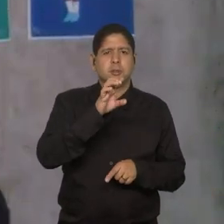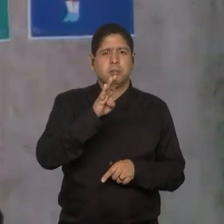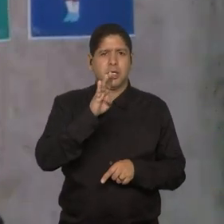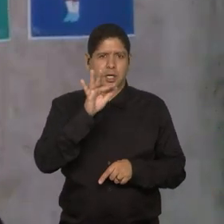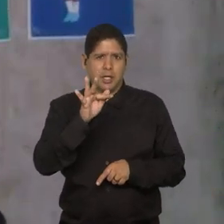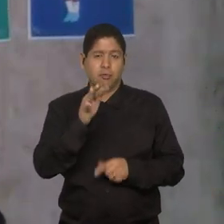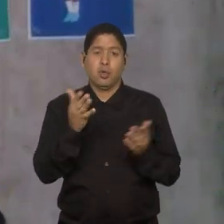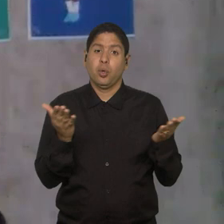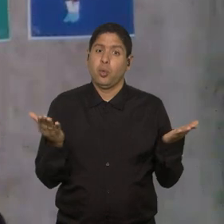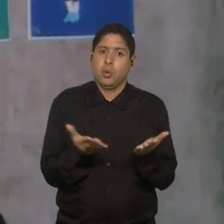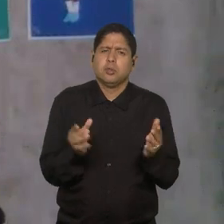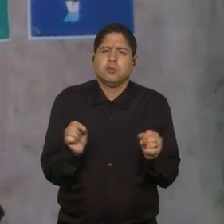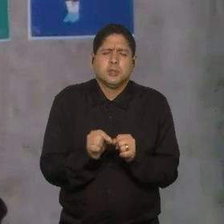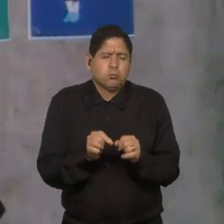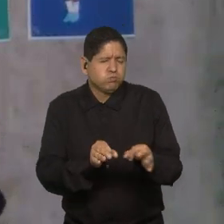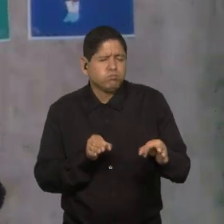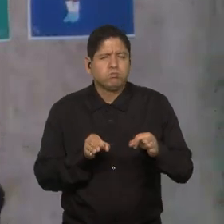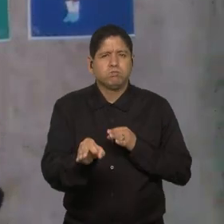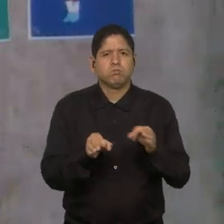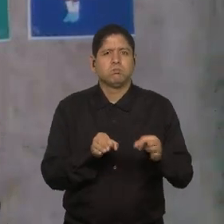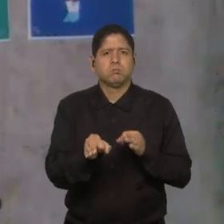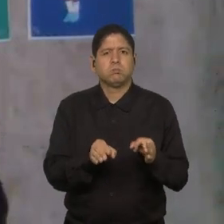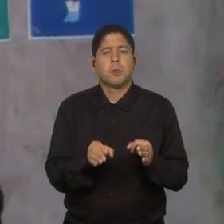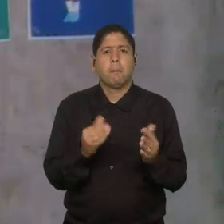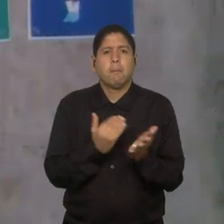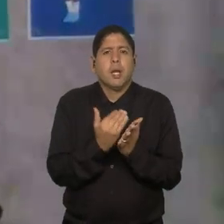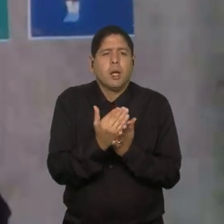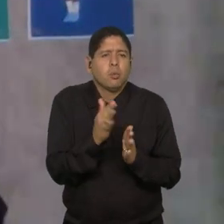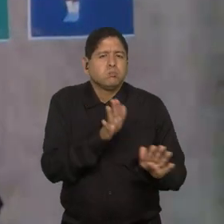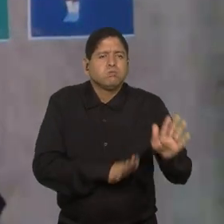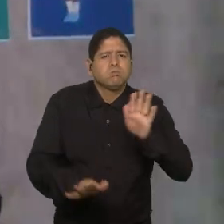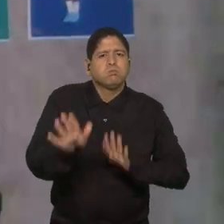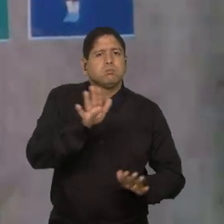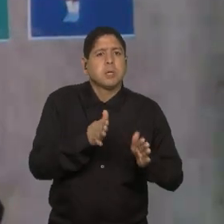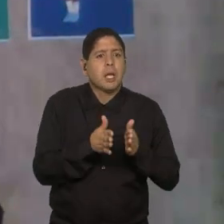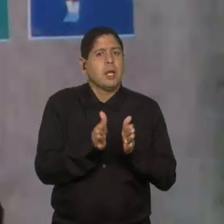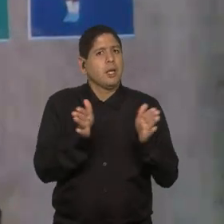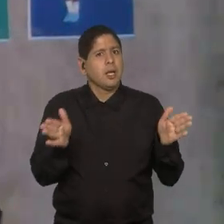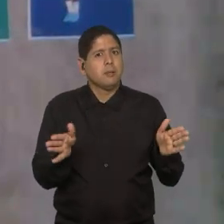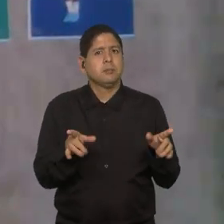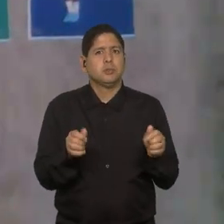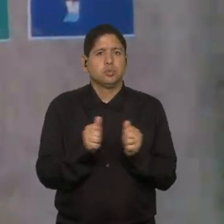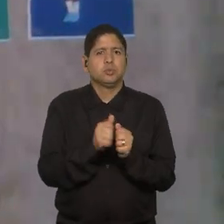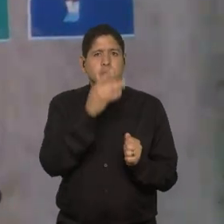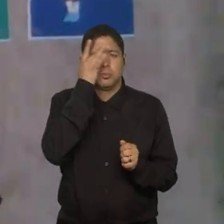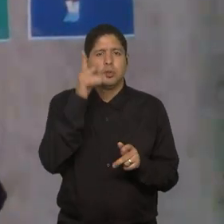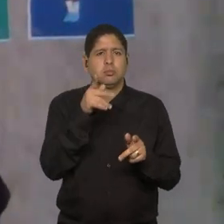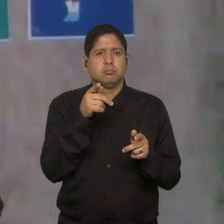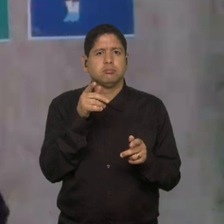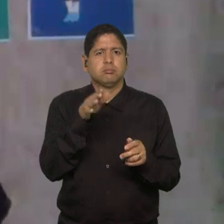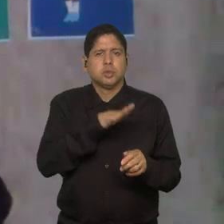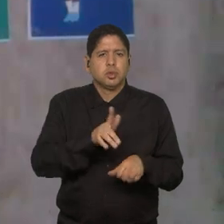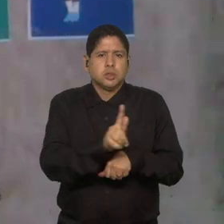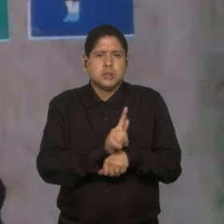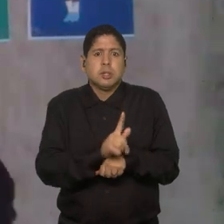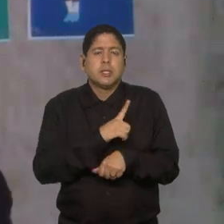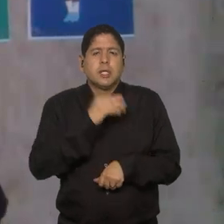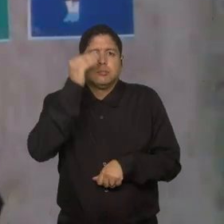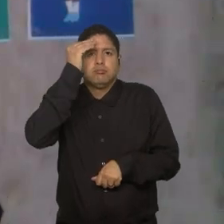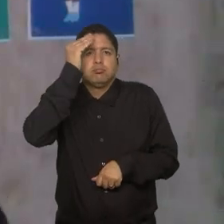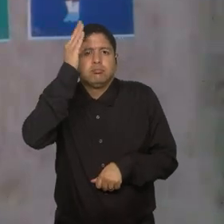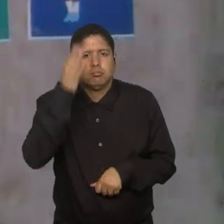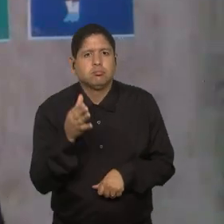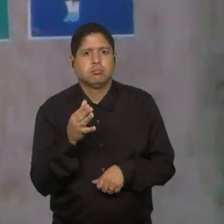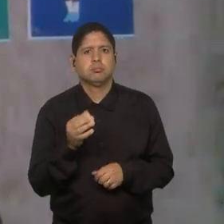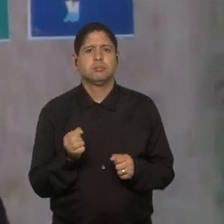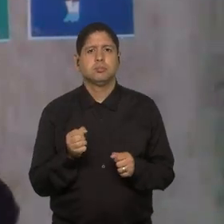ter feito toda uma preparação muito mais cuidadosa, ampla, com pessoas ali na gestão que têm conhecimento